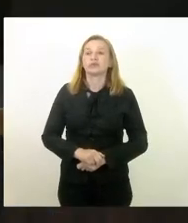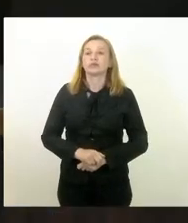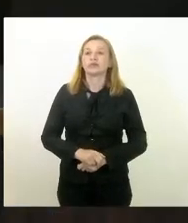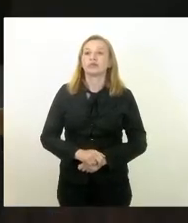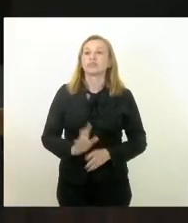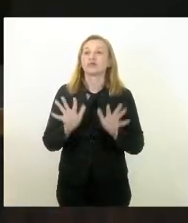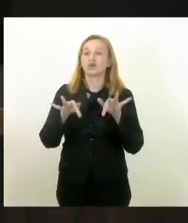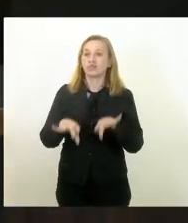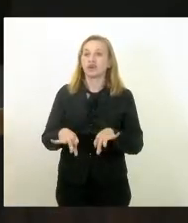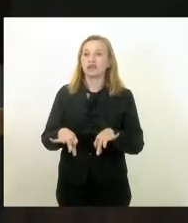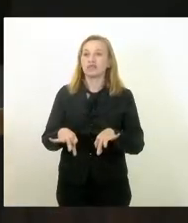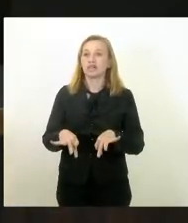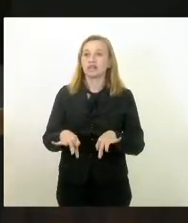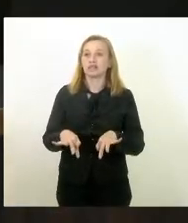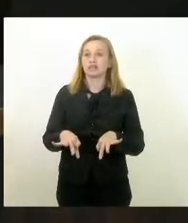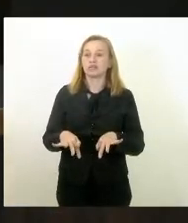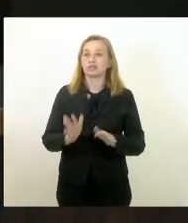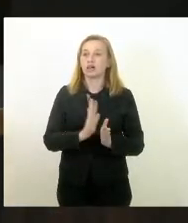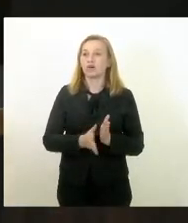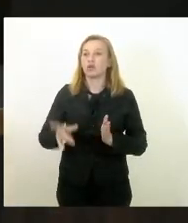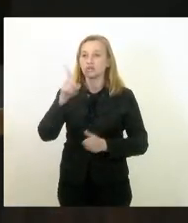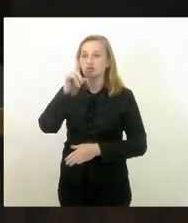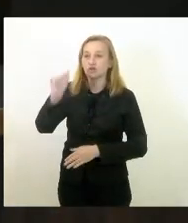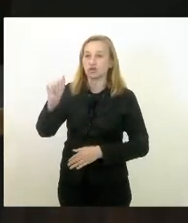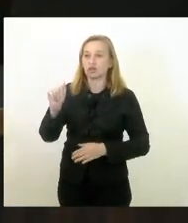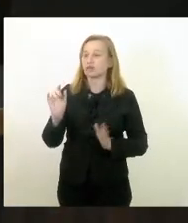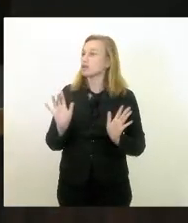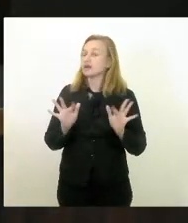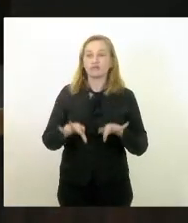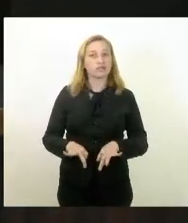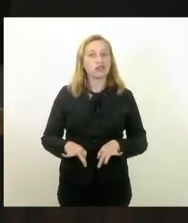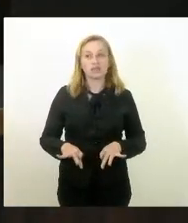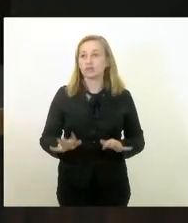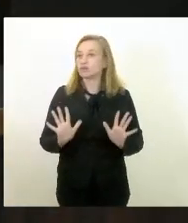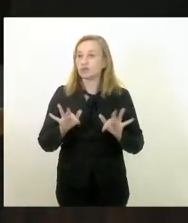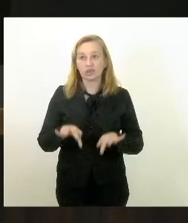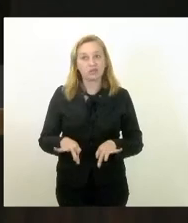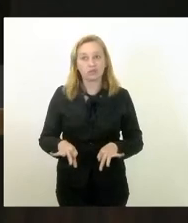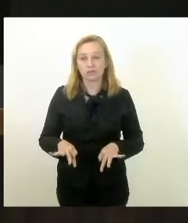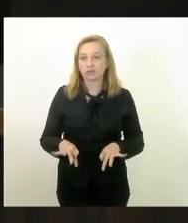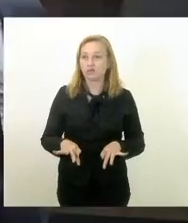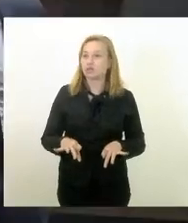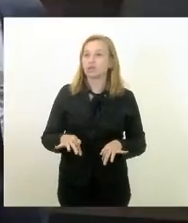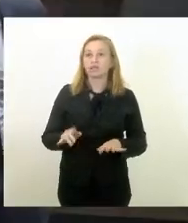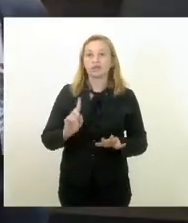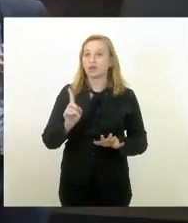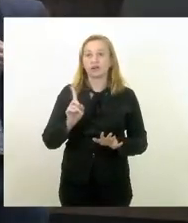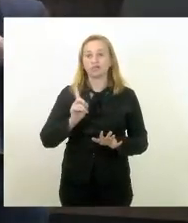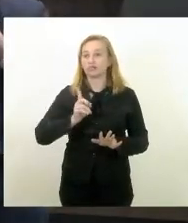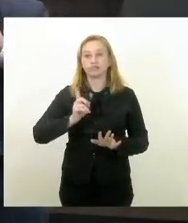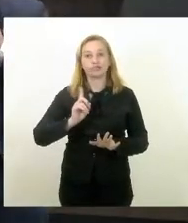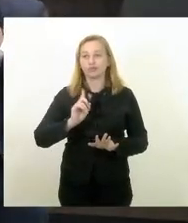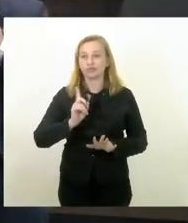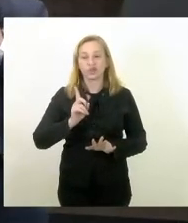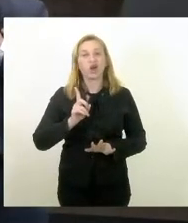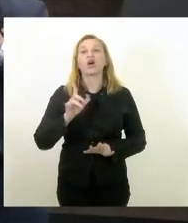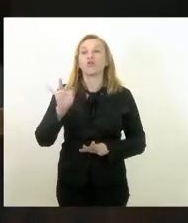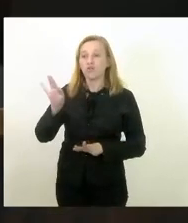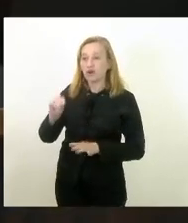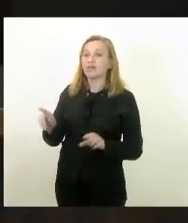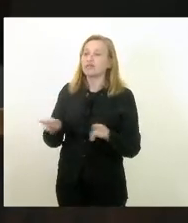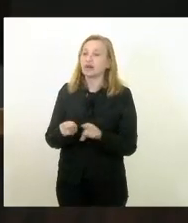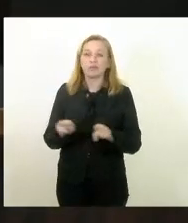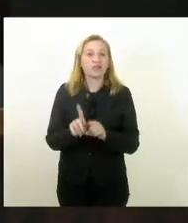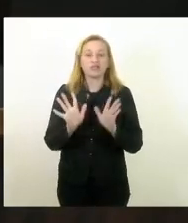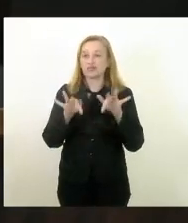está encerrada a ordem do dia não encerrei eu não deixei nem o Flávio eu estava escrito no expediente final então o Flávio também estava mas como nós não